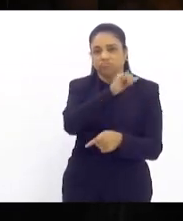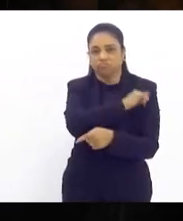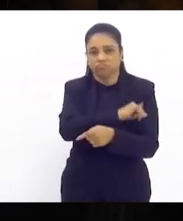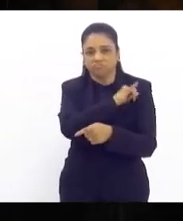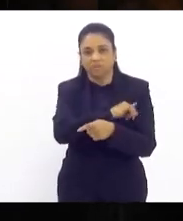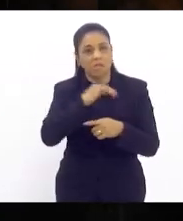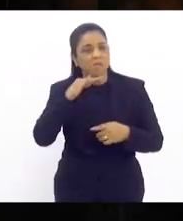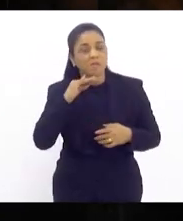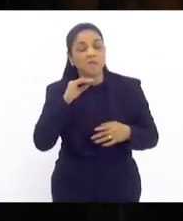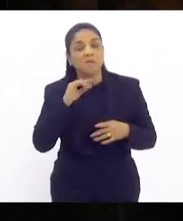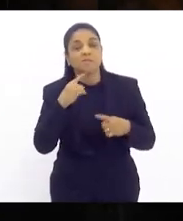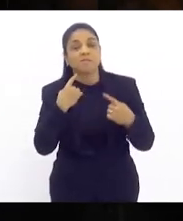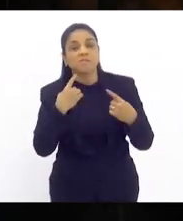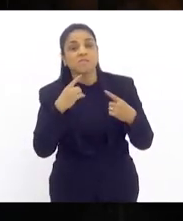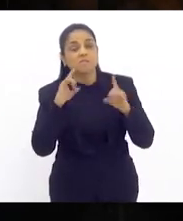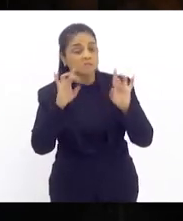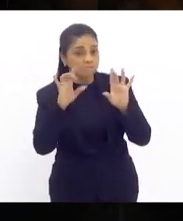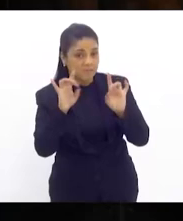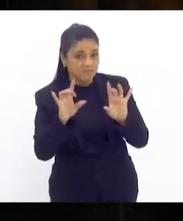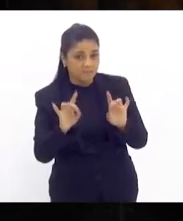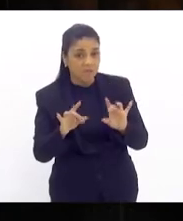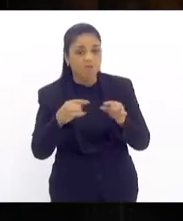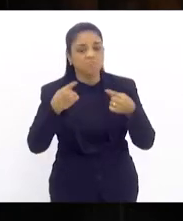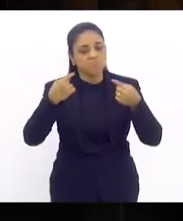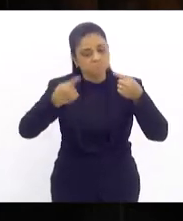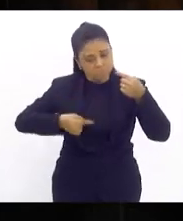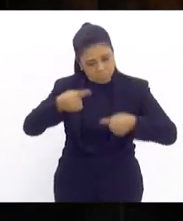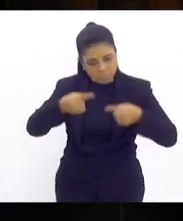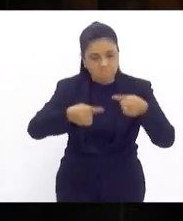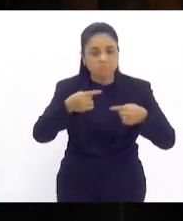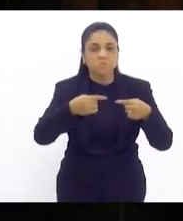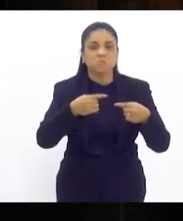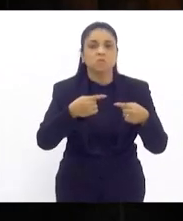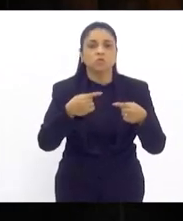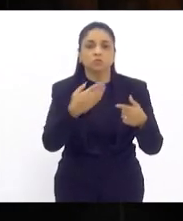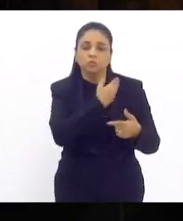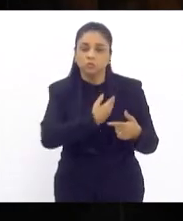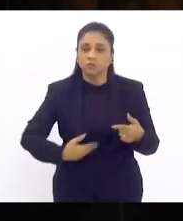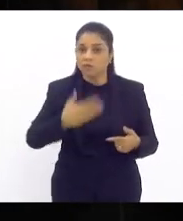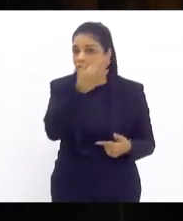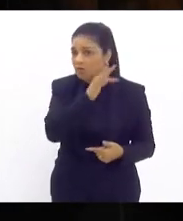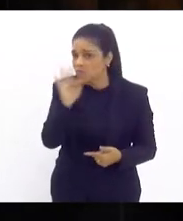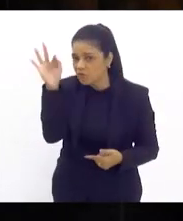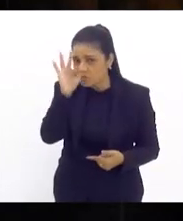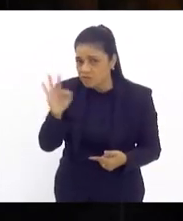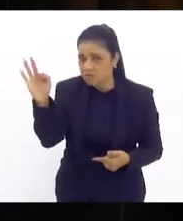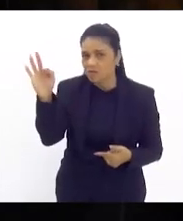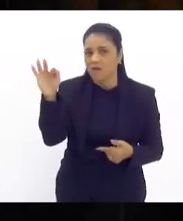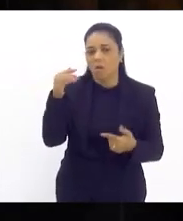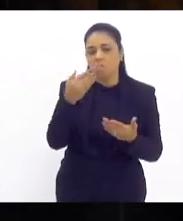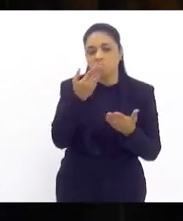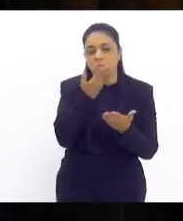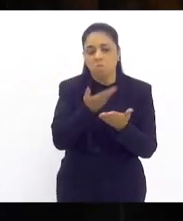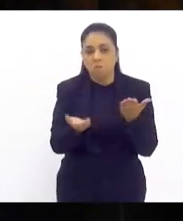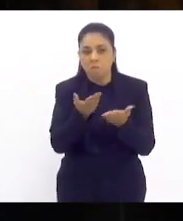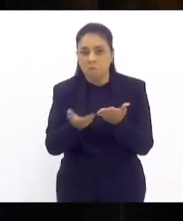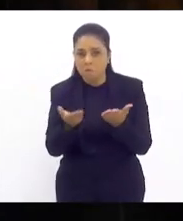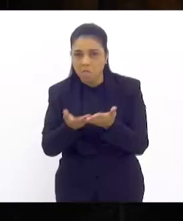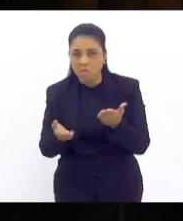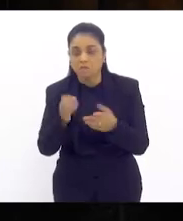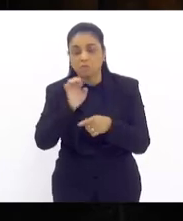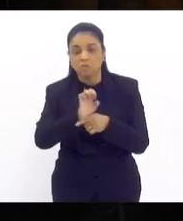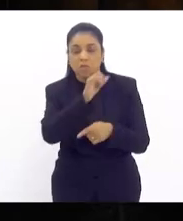depender sim de um debate franco com o governo federal diante de todas as perdas que o estado do Rio de Janeiro tem